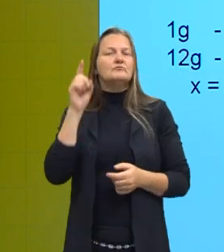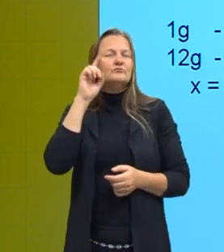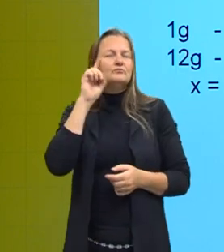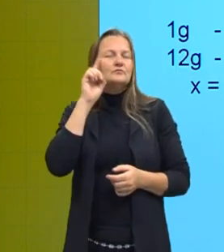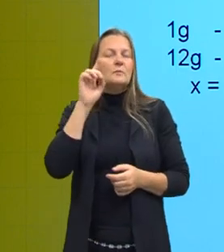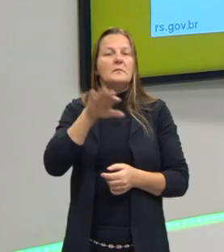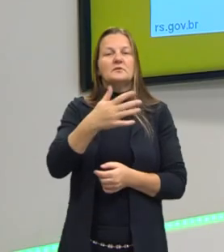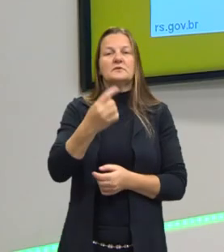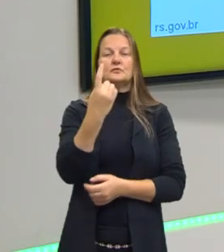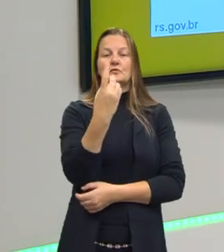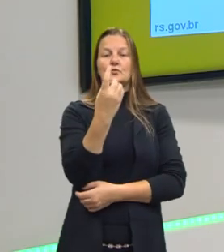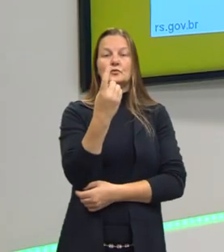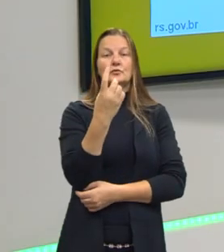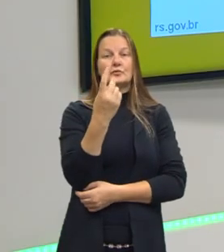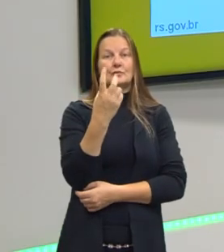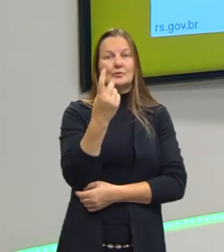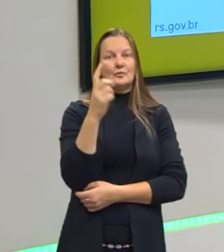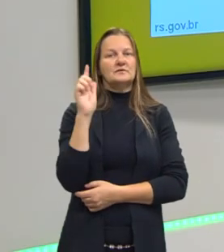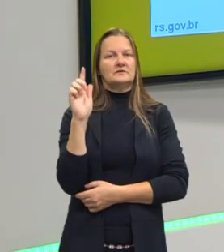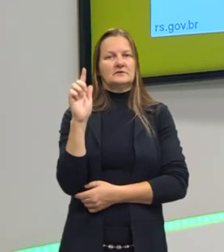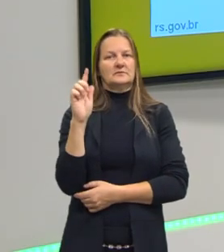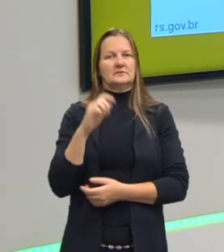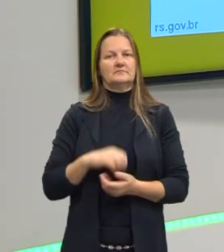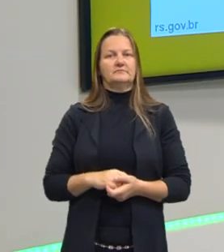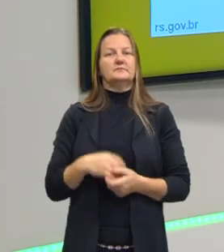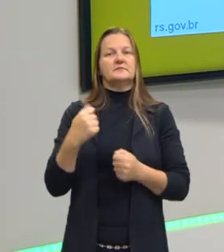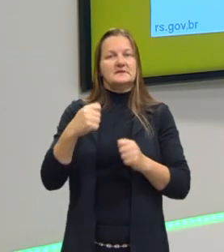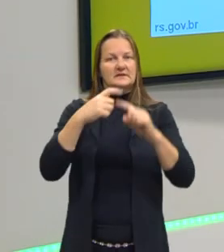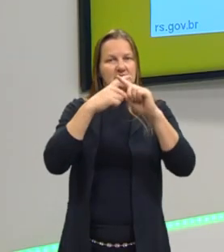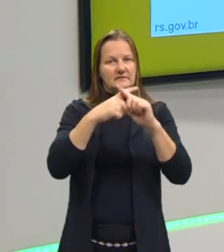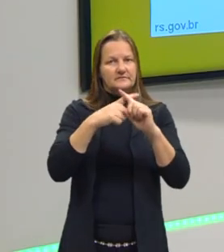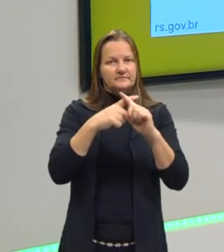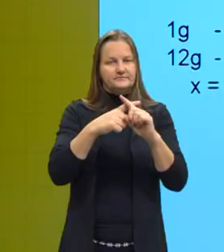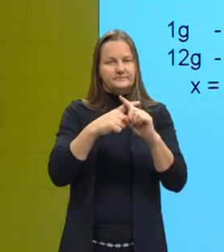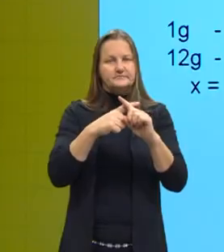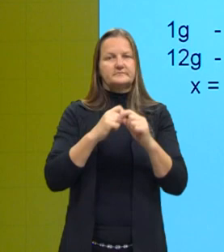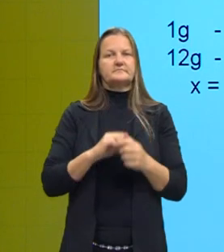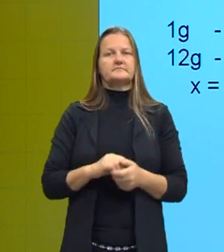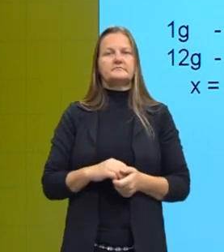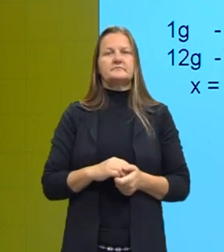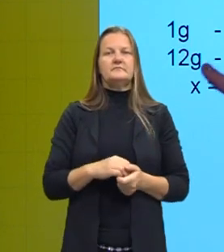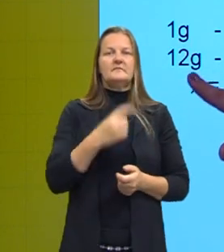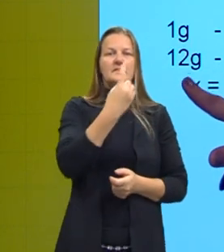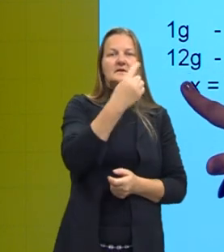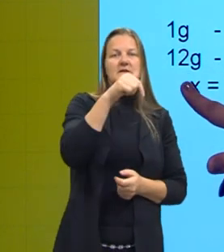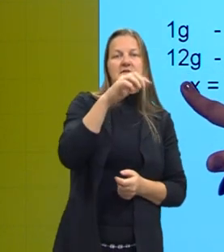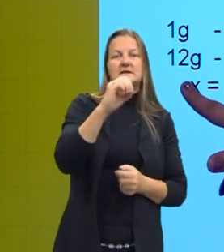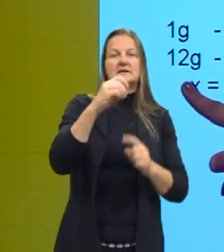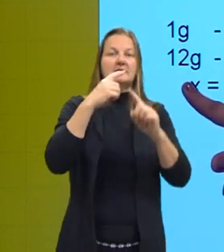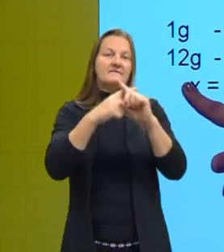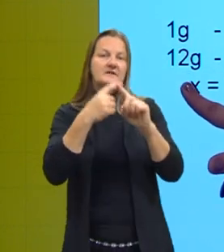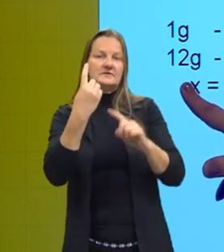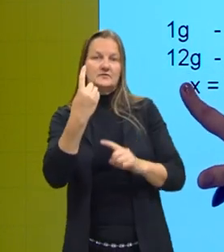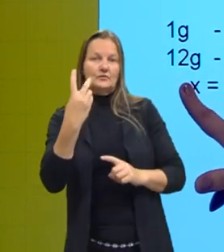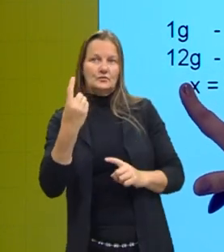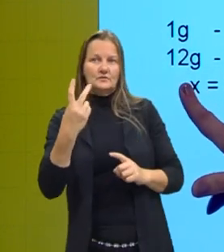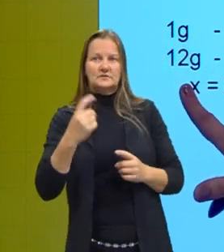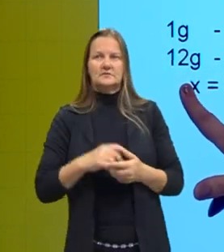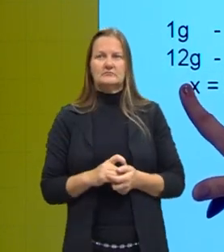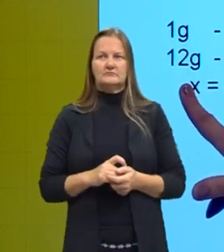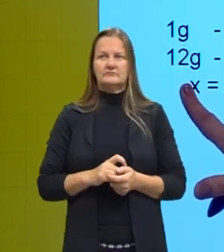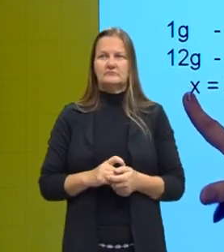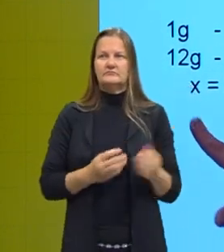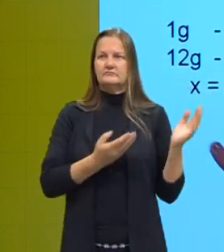brasileiro são 12 gramas. Então, eu tenho que multiplicar 170 por 12, porque essa é a